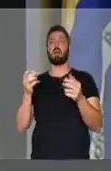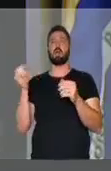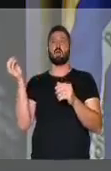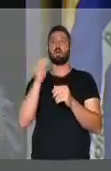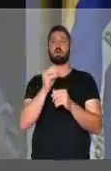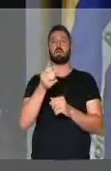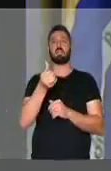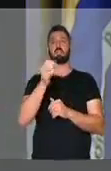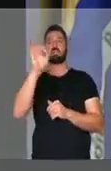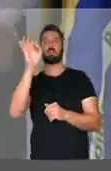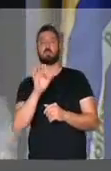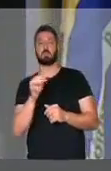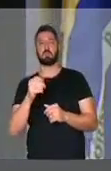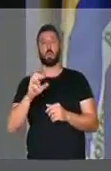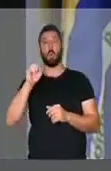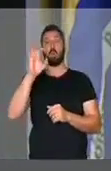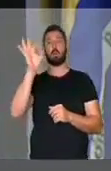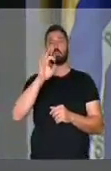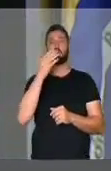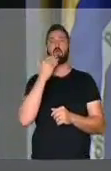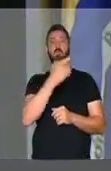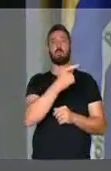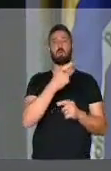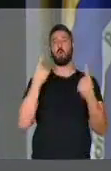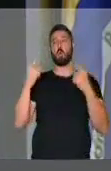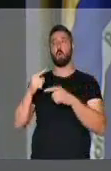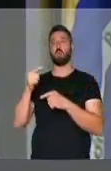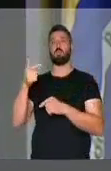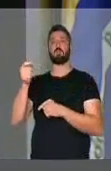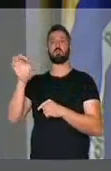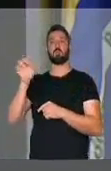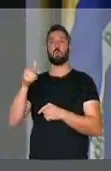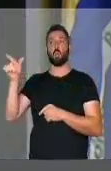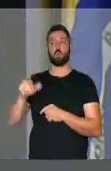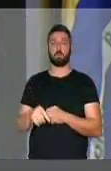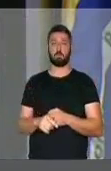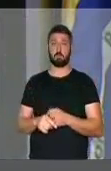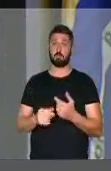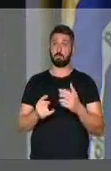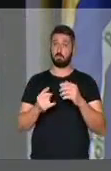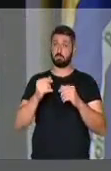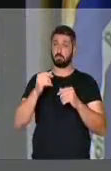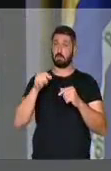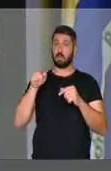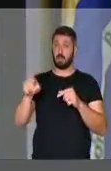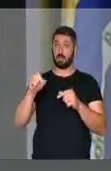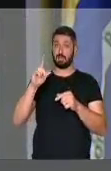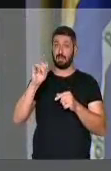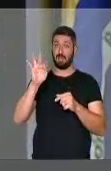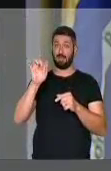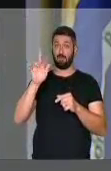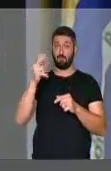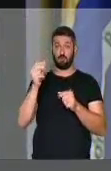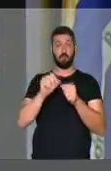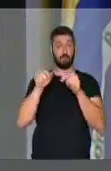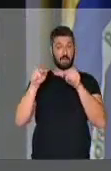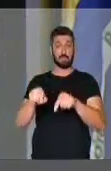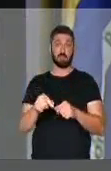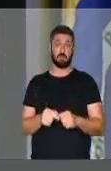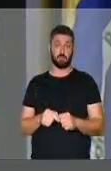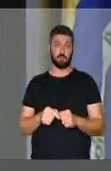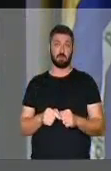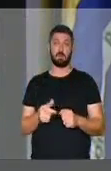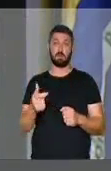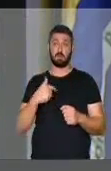coloca 60, coloca 80 para um, 50 para o outro. É isso que esse instituto faz. Eu fiz essa moção de repúdio,